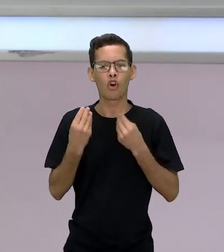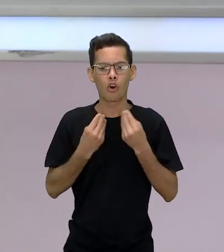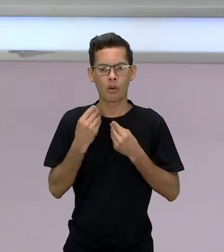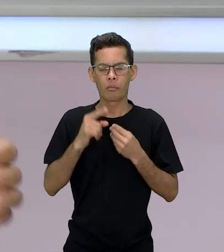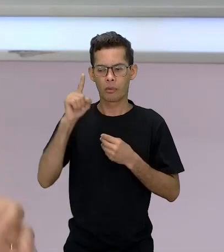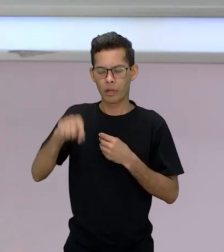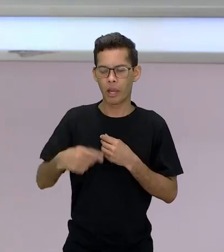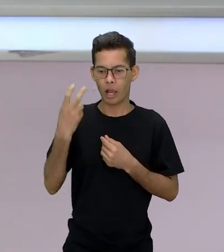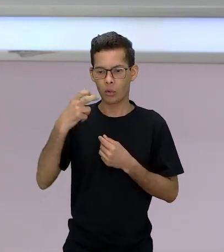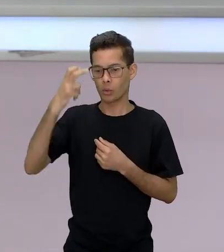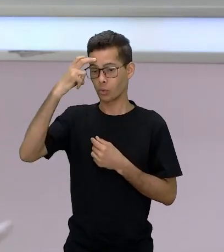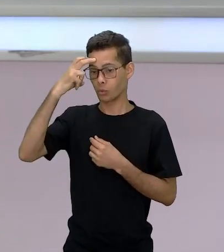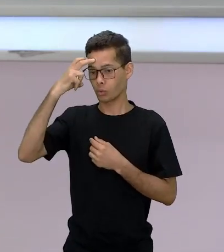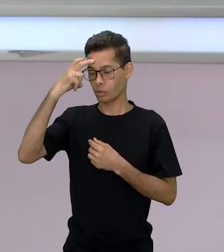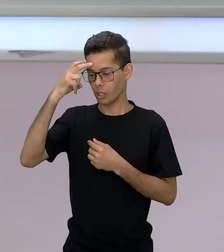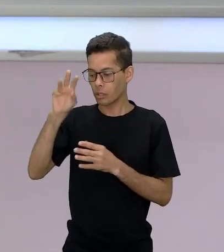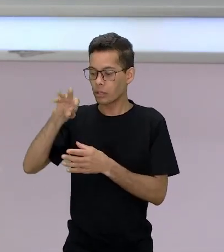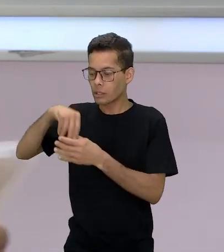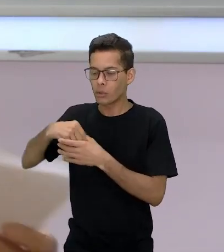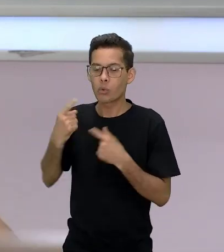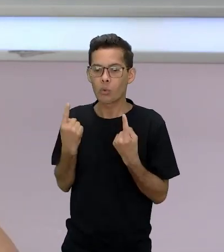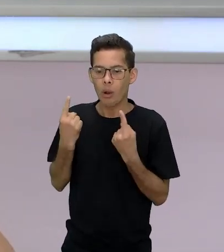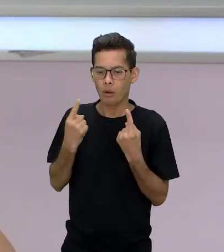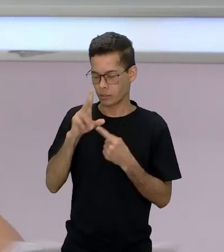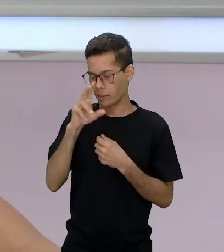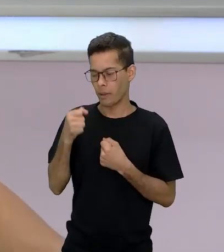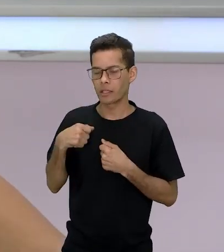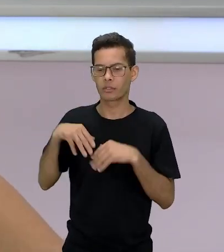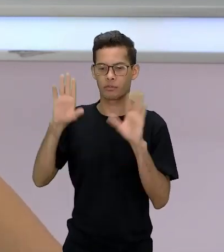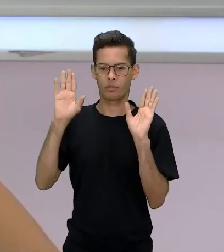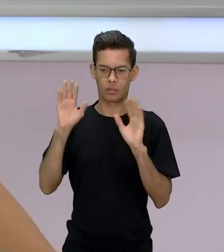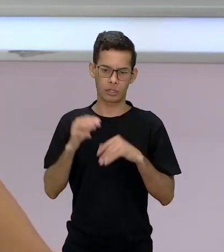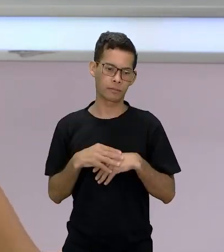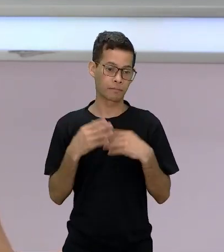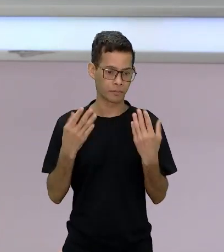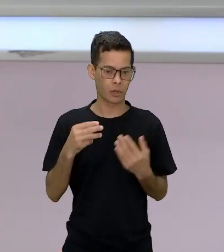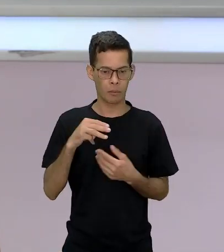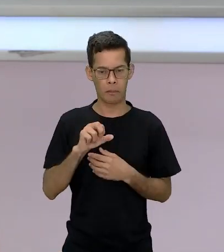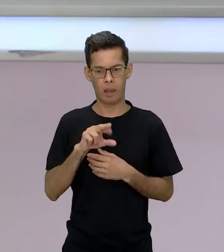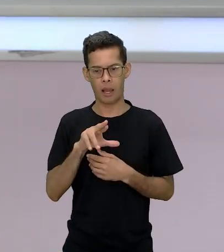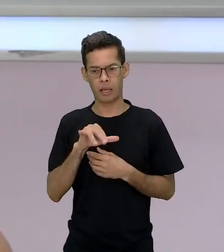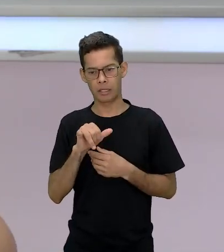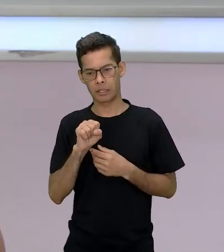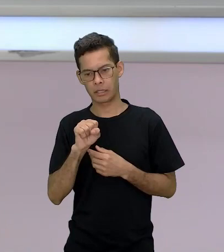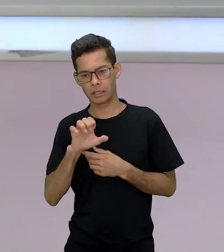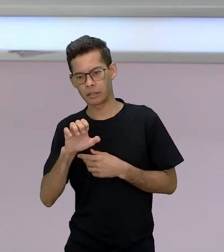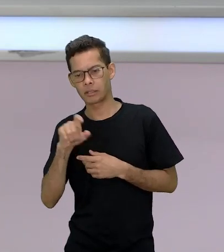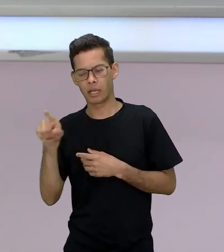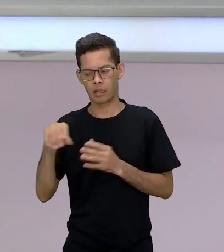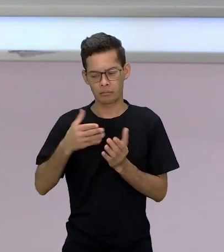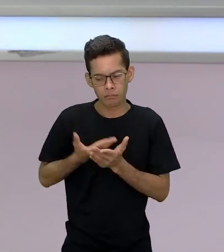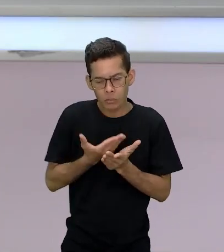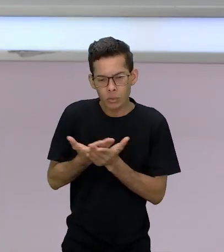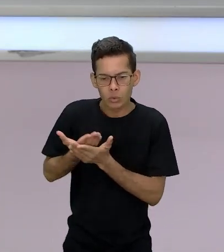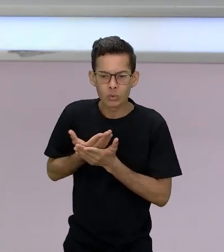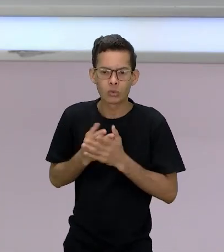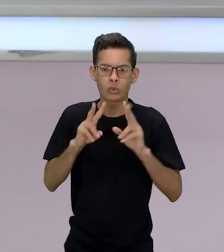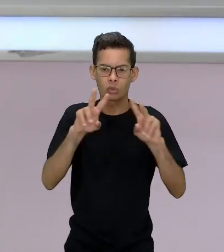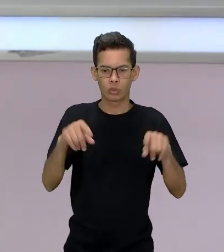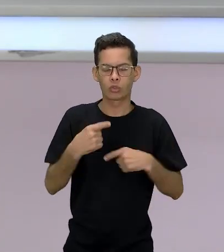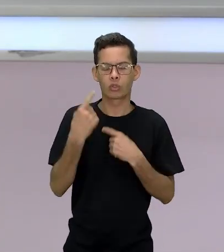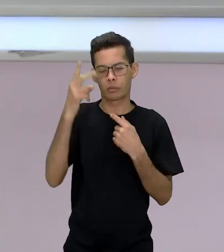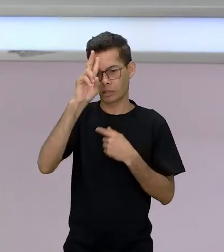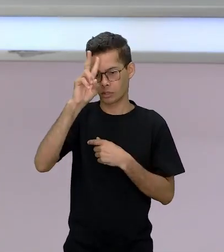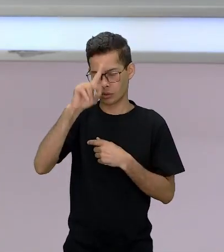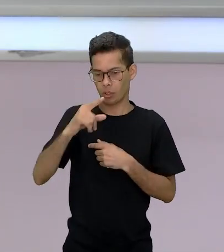qual ela pertence. Então, a Marise, ela estudou a história das bruxas de